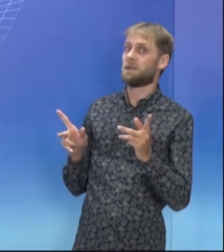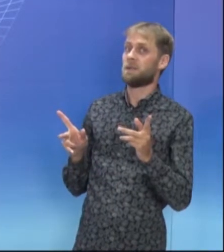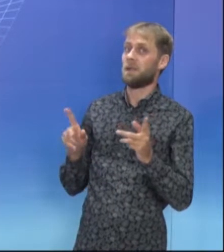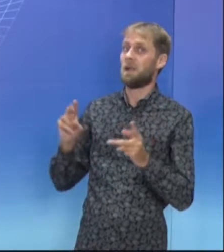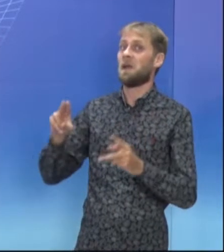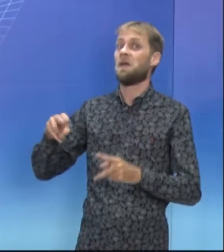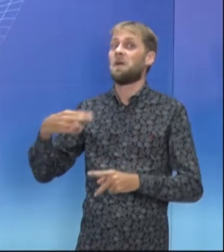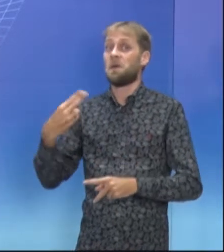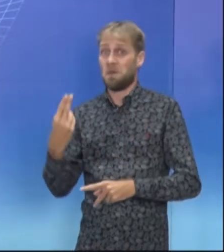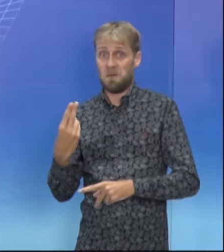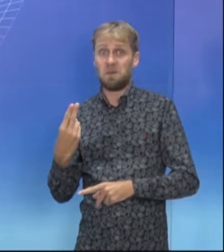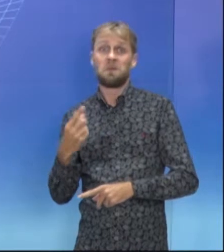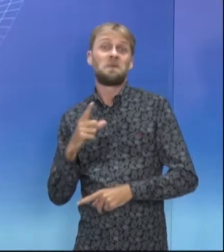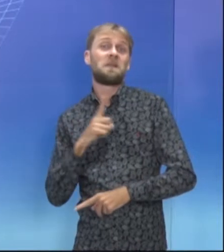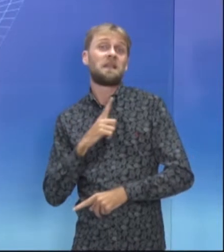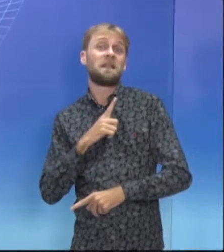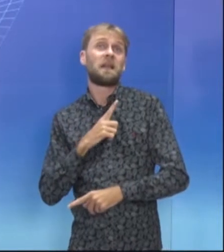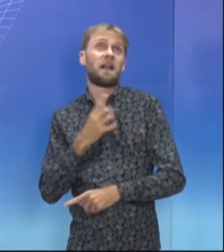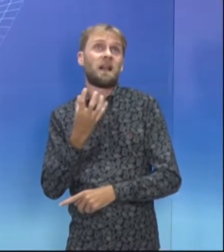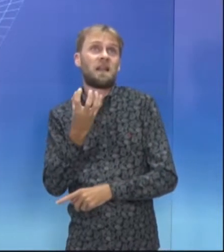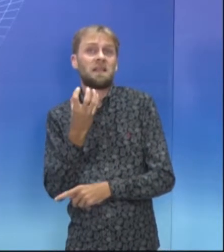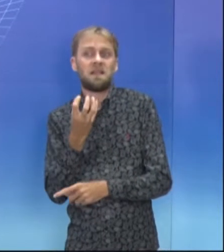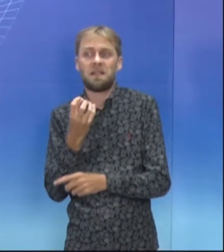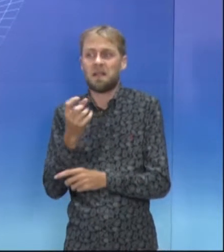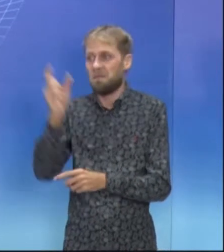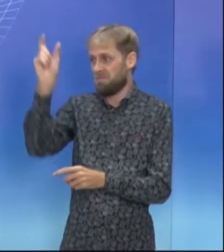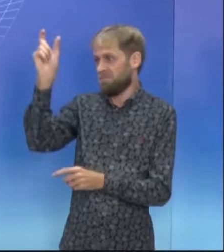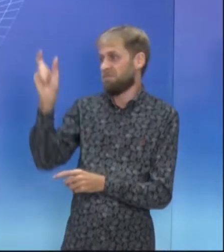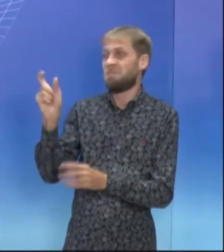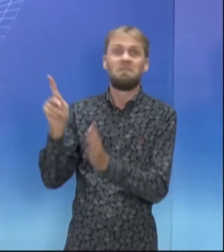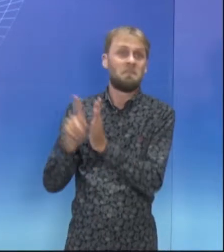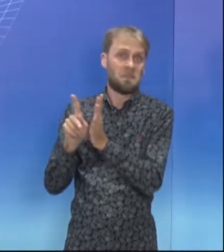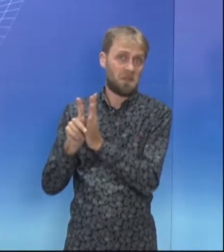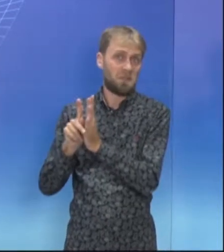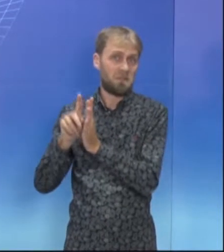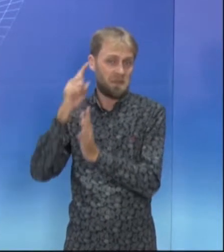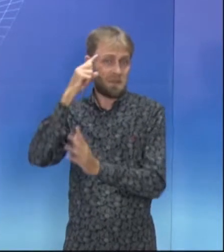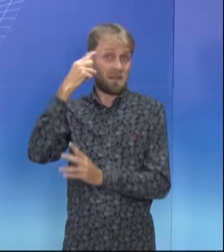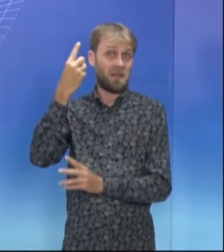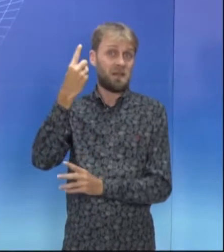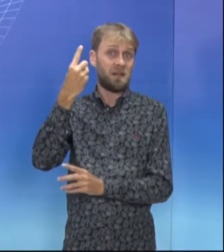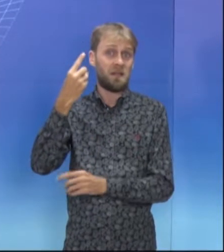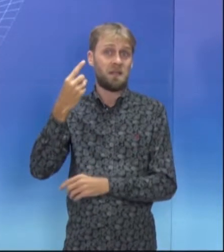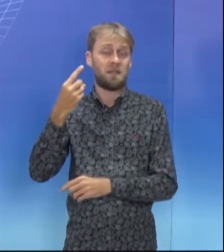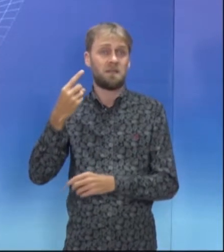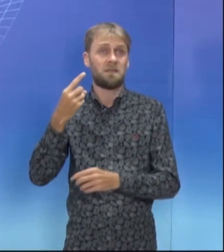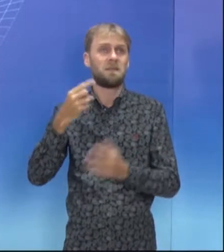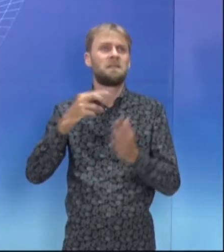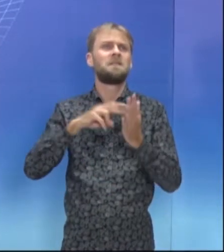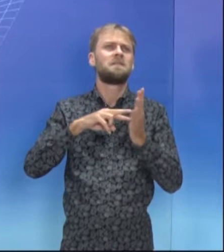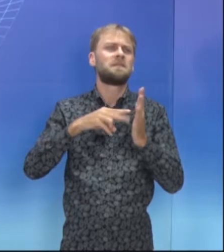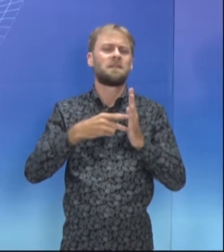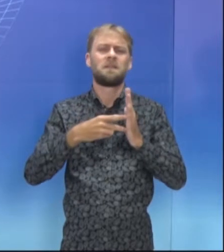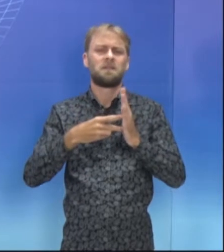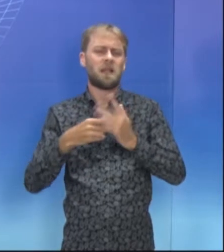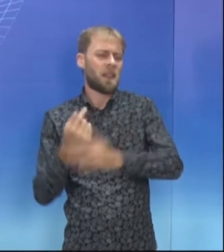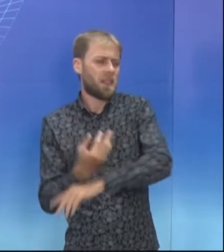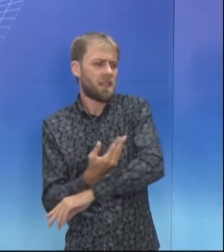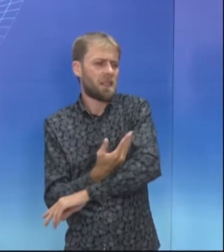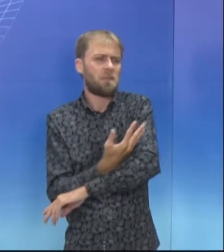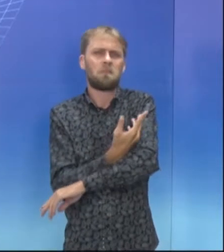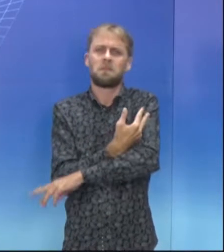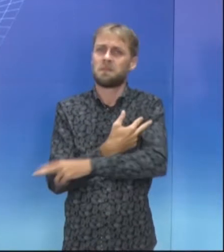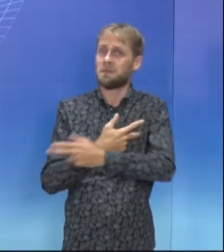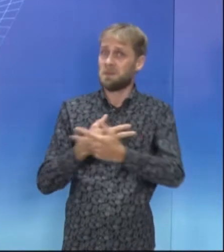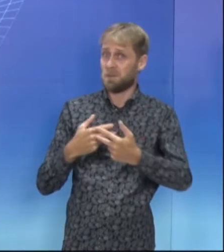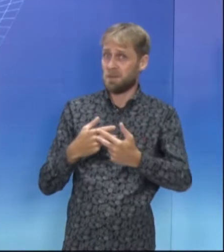ela tinha a intenção de vender a sua imagem, muito menos fazer menção sobre sua sensualidade.